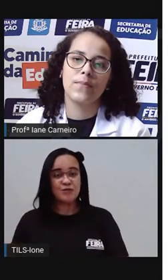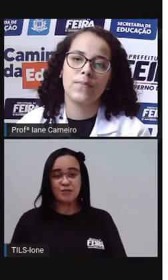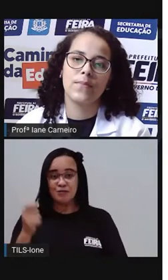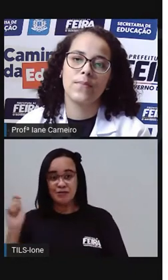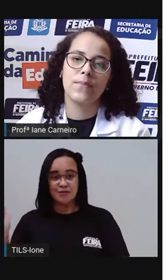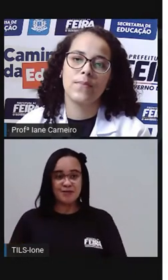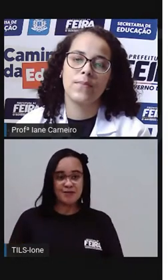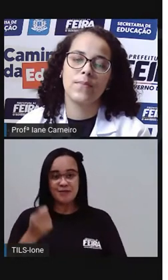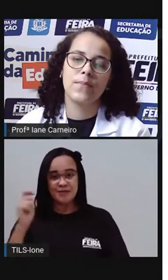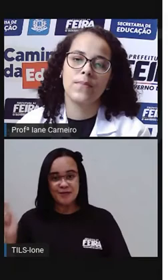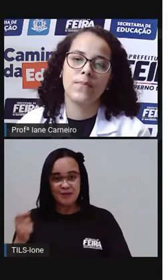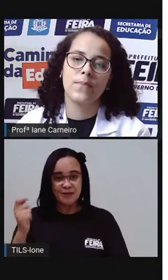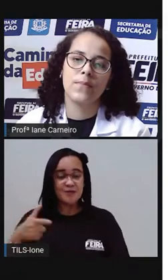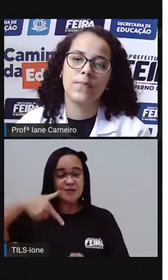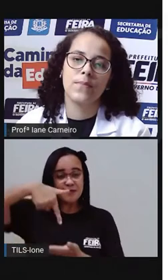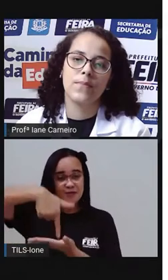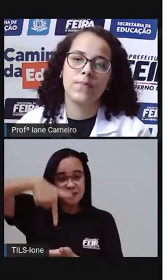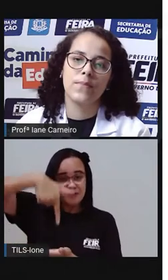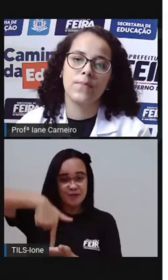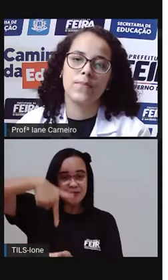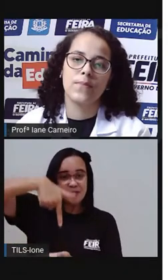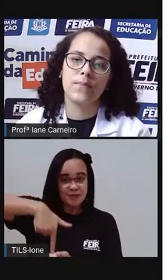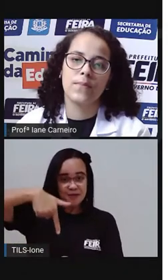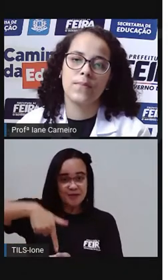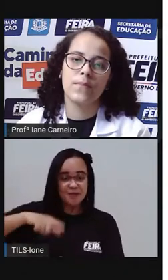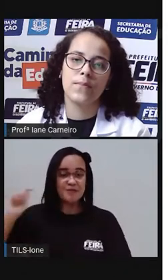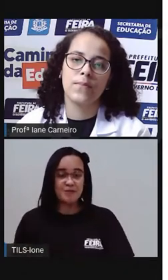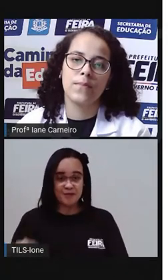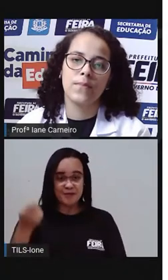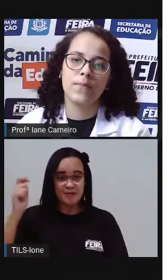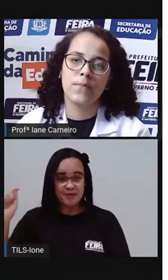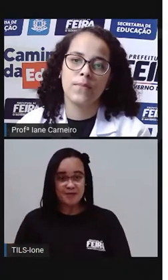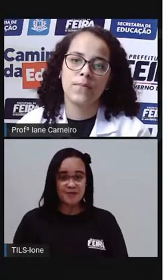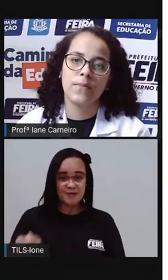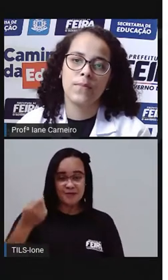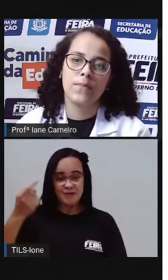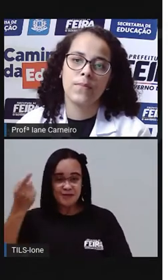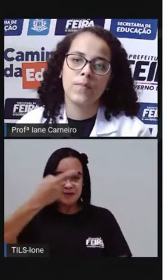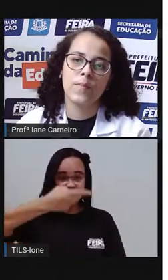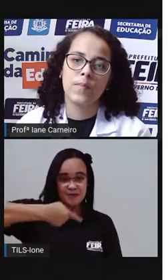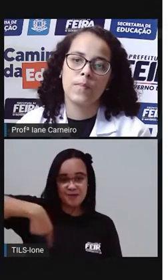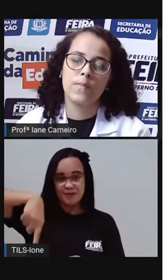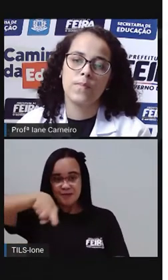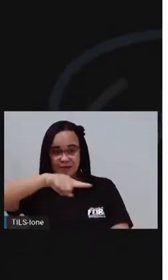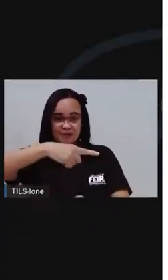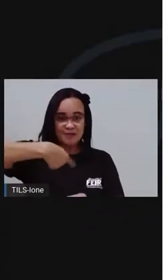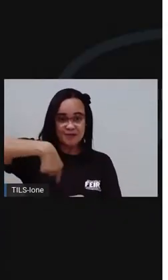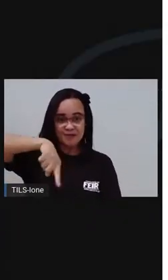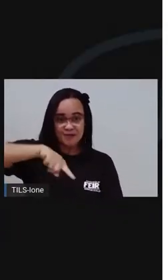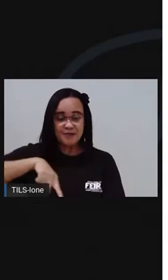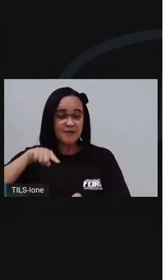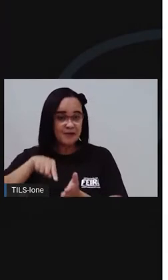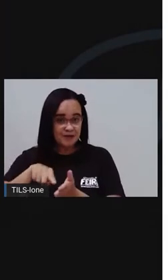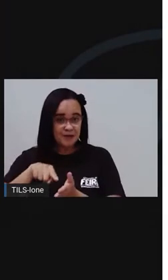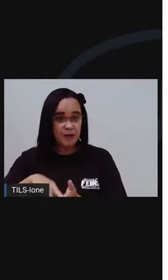no chão, senhoras e senhores, esconde um pé só, senhoras e senhores, ponha a mão